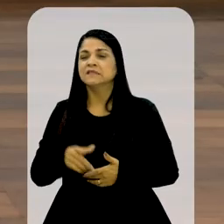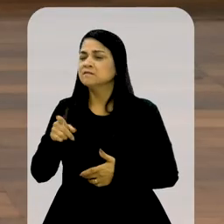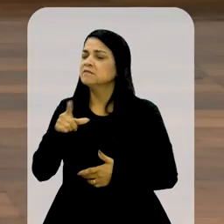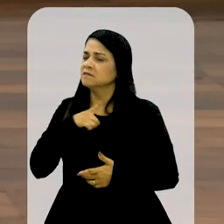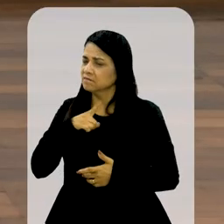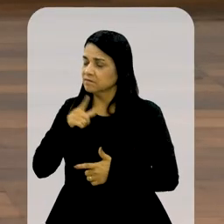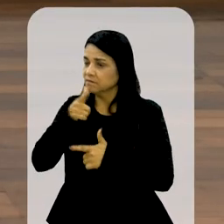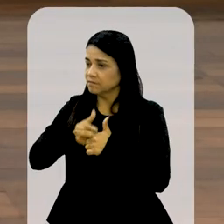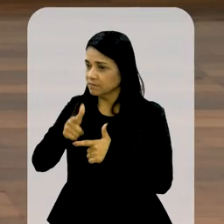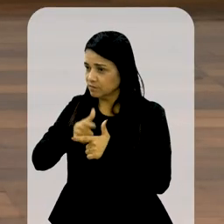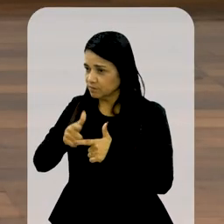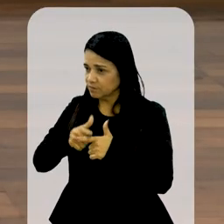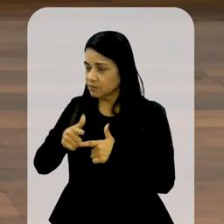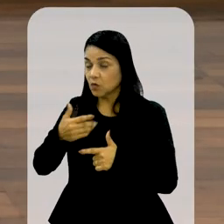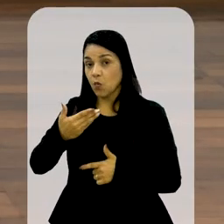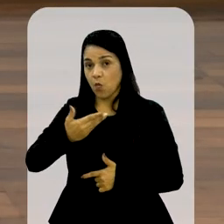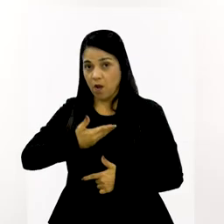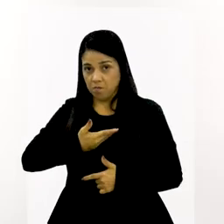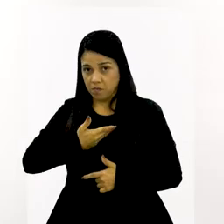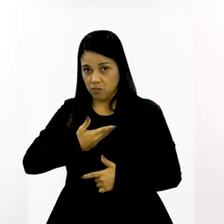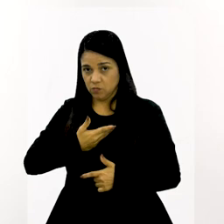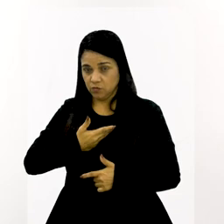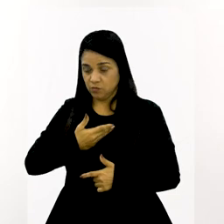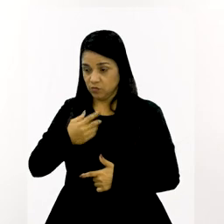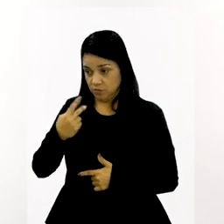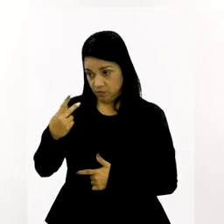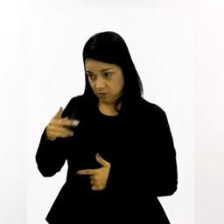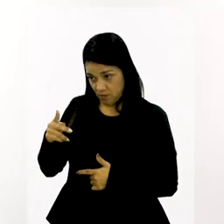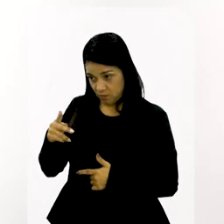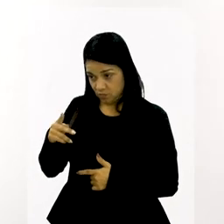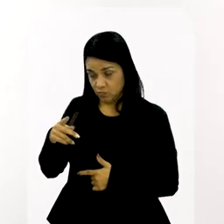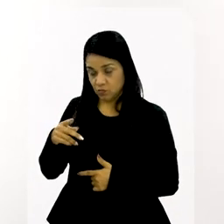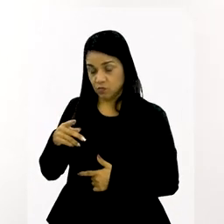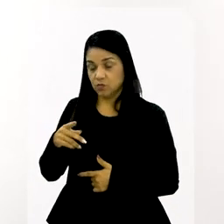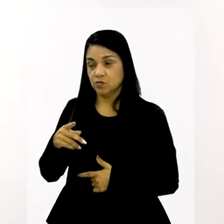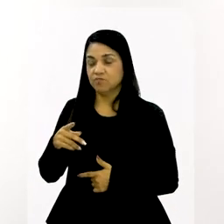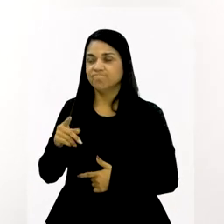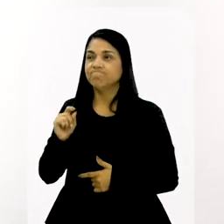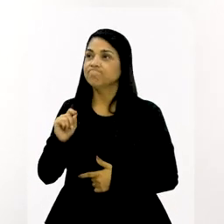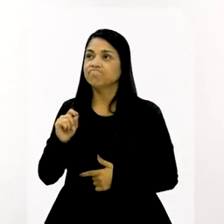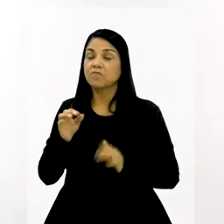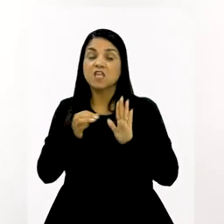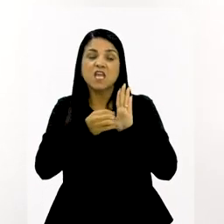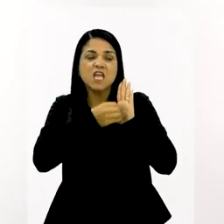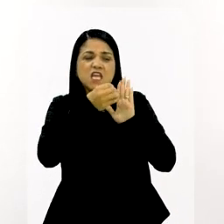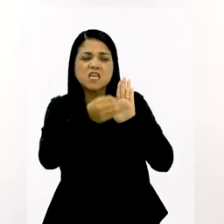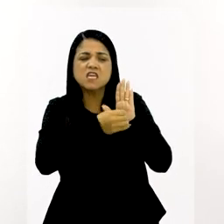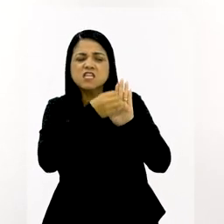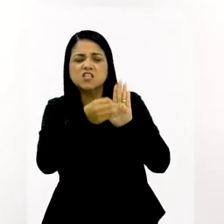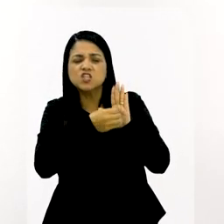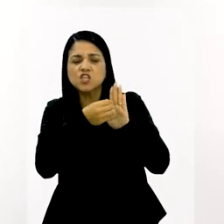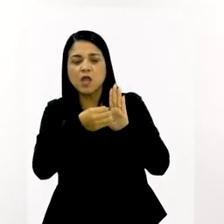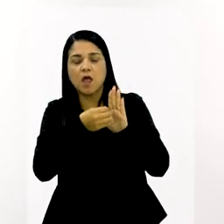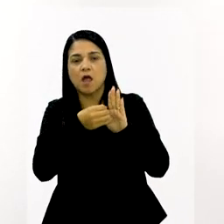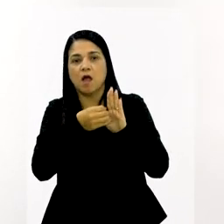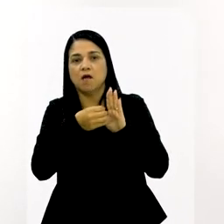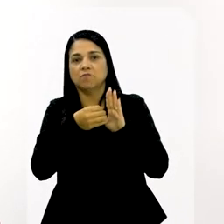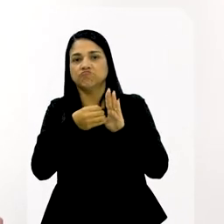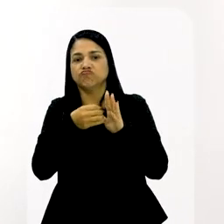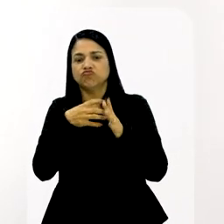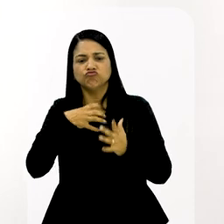Você teve problemas, assim, com amigos seus, de